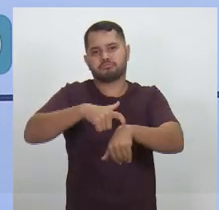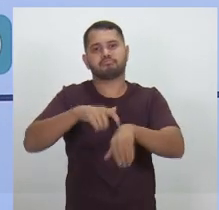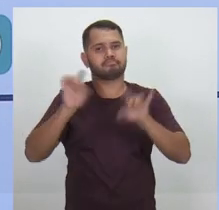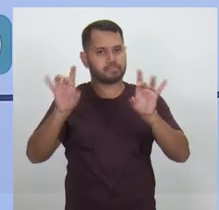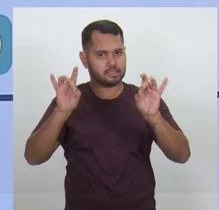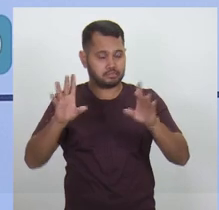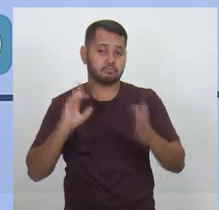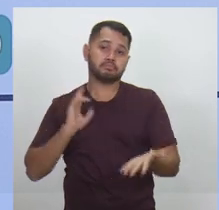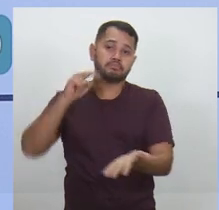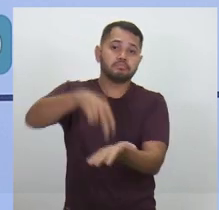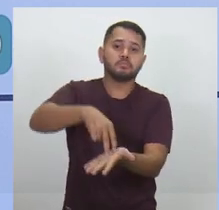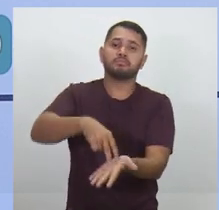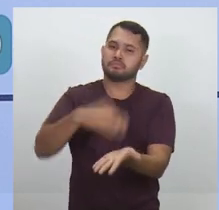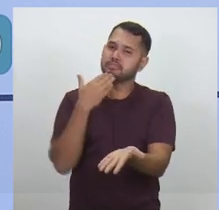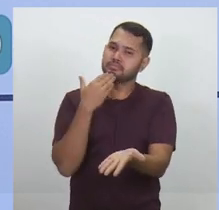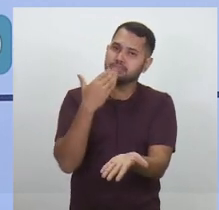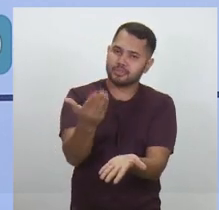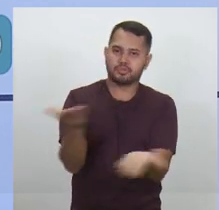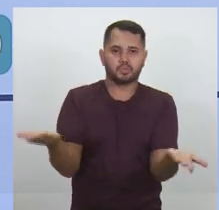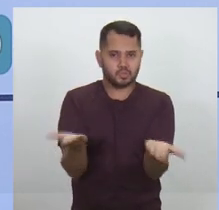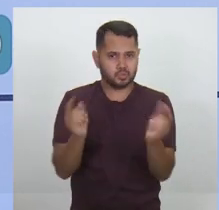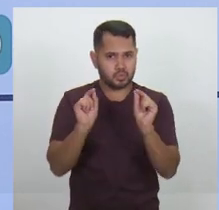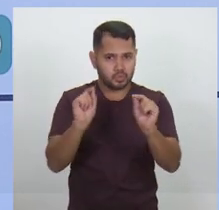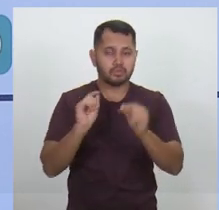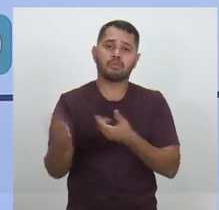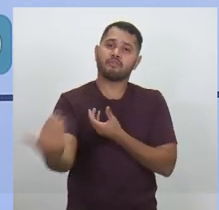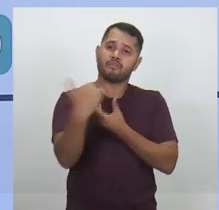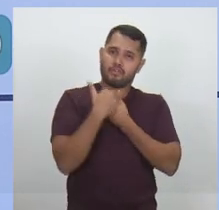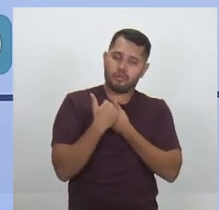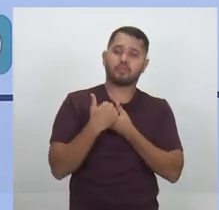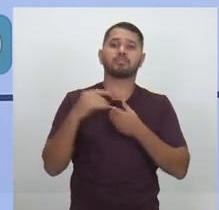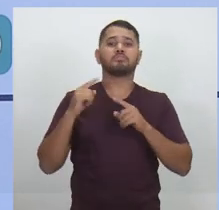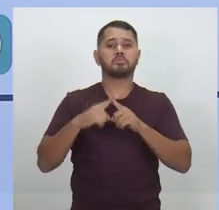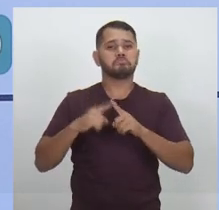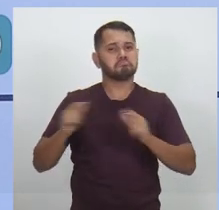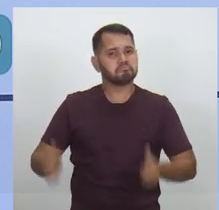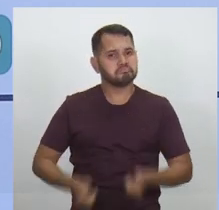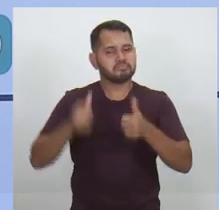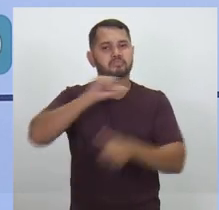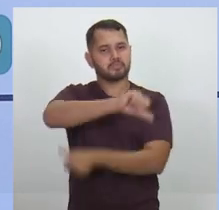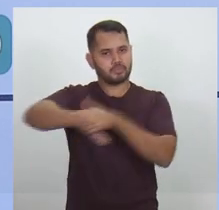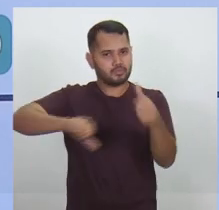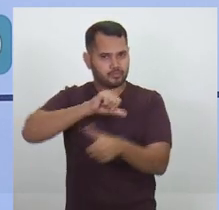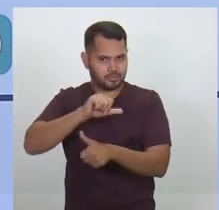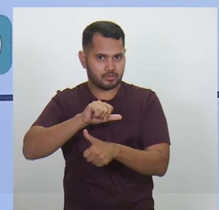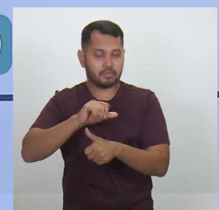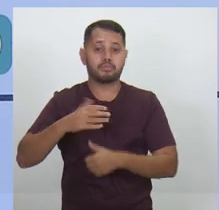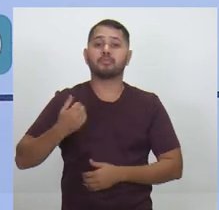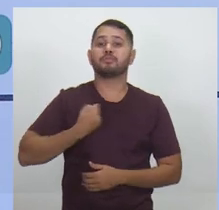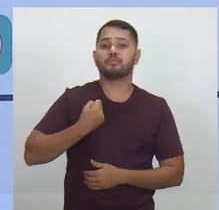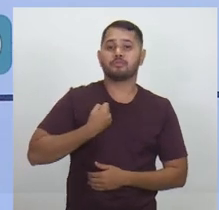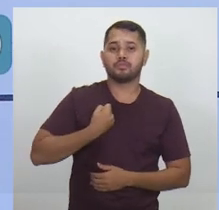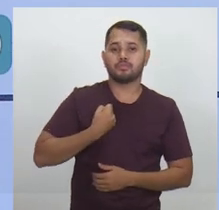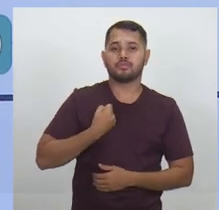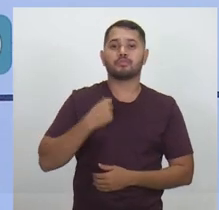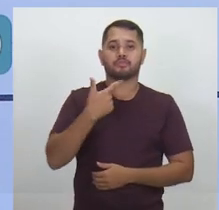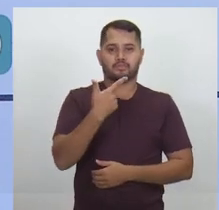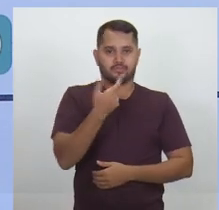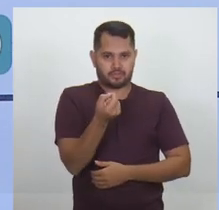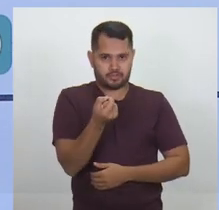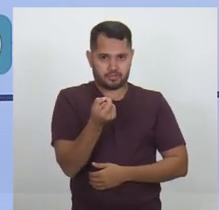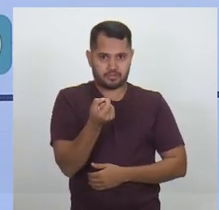E eu estou aqui pedindo essa oportunidade, pedindo o teu voto, para que a gente possa mudar junto. O meu número é o 20.